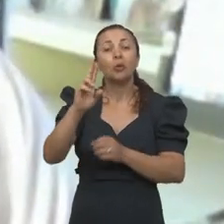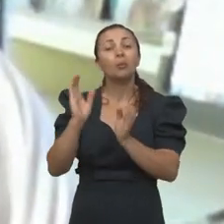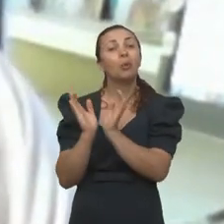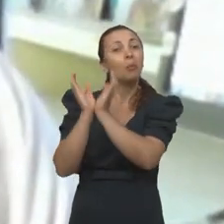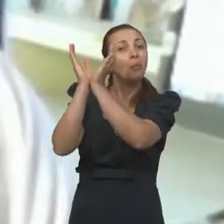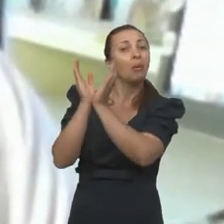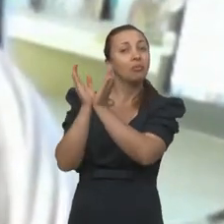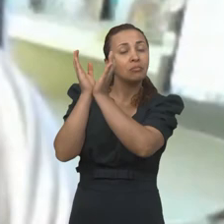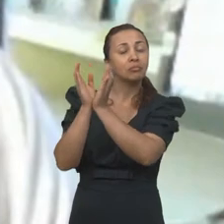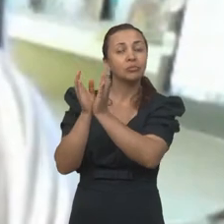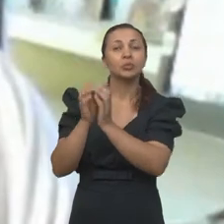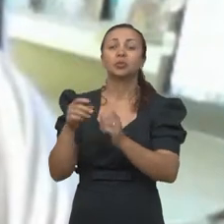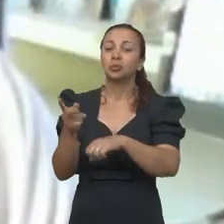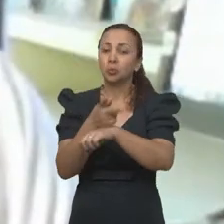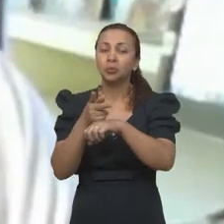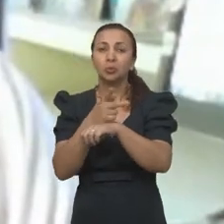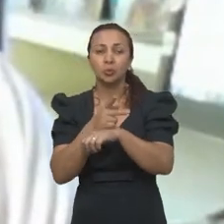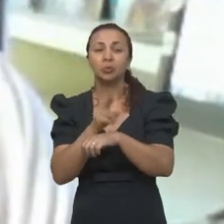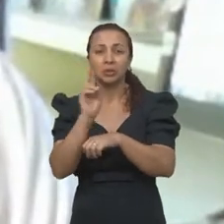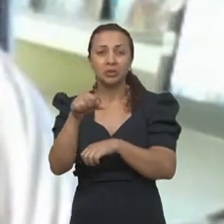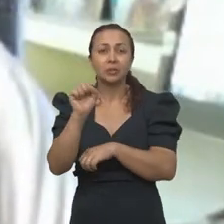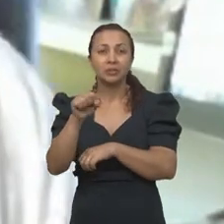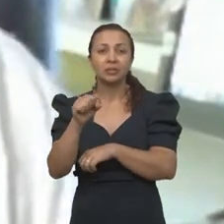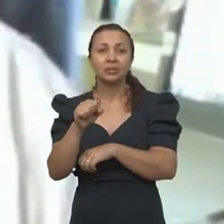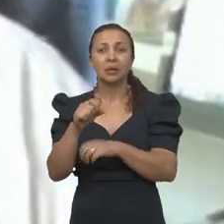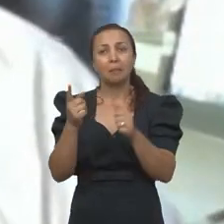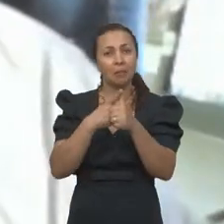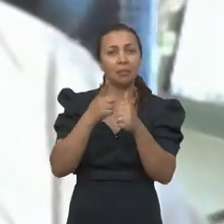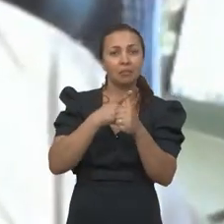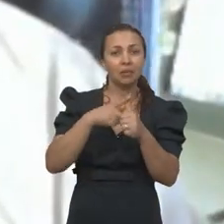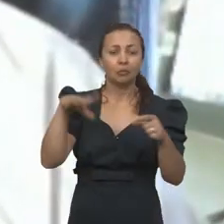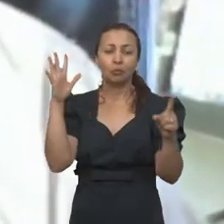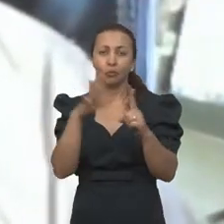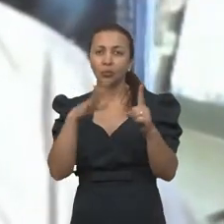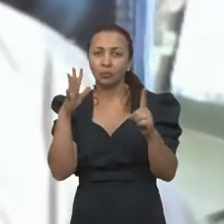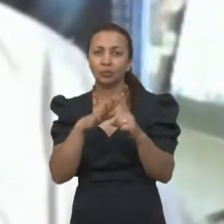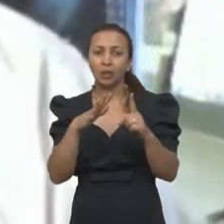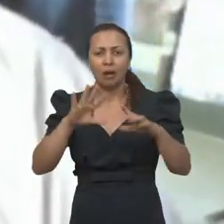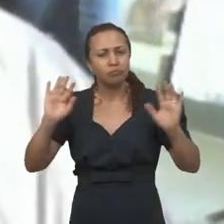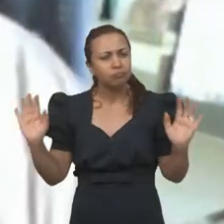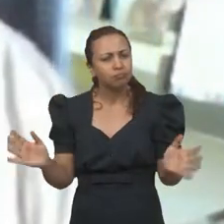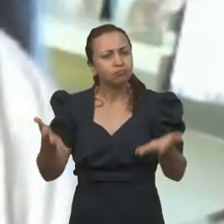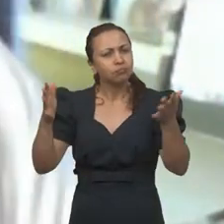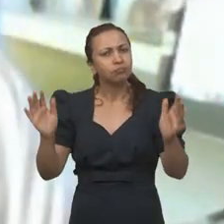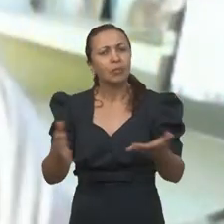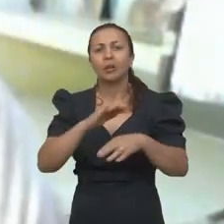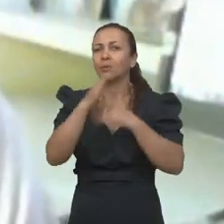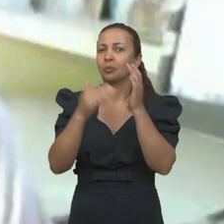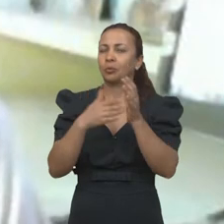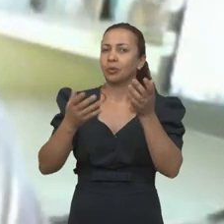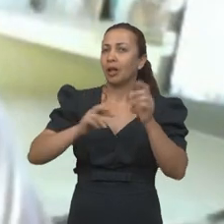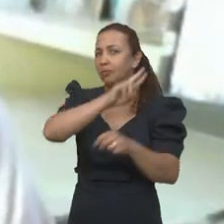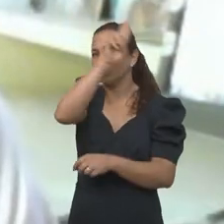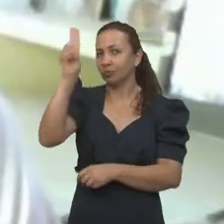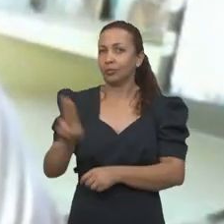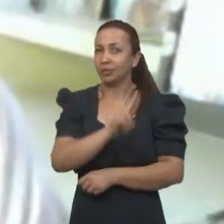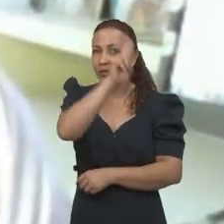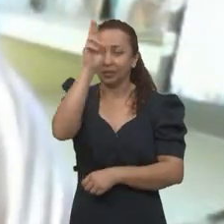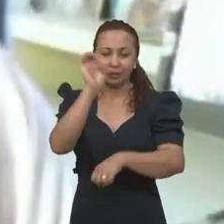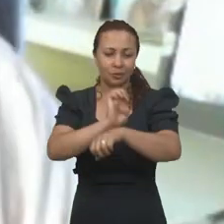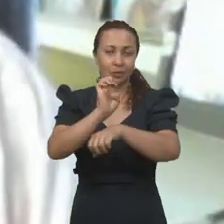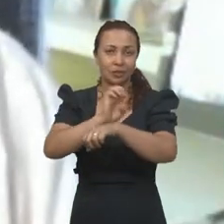E o prêmio busca, justamente, primeiro, estimular que todas as universidades